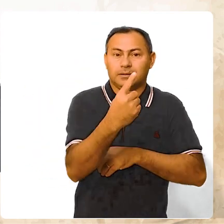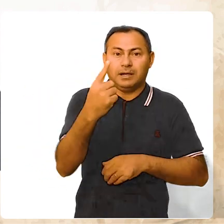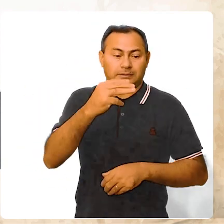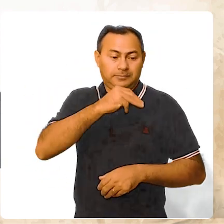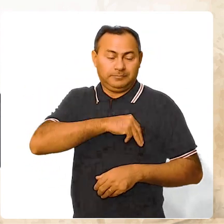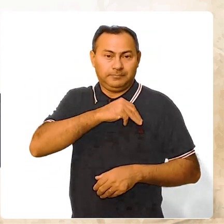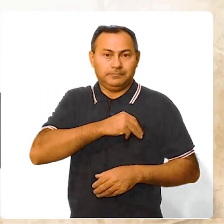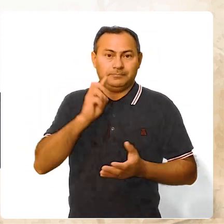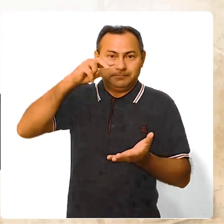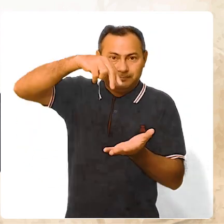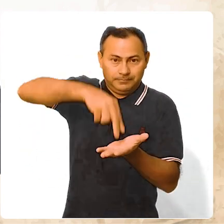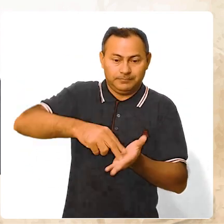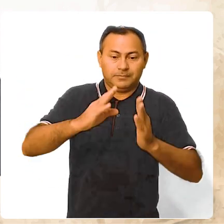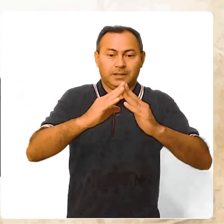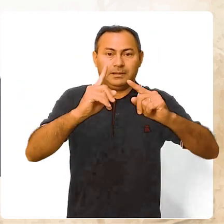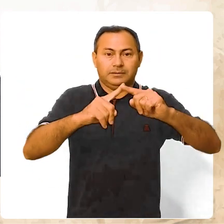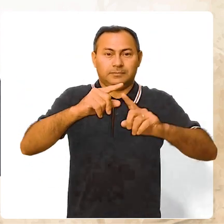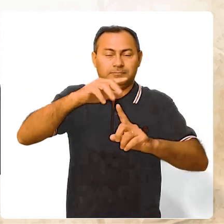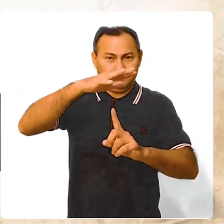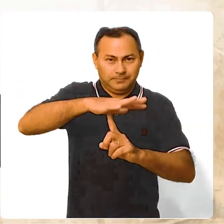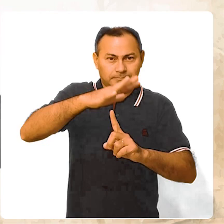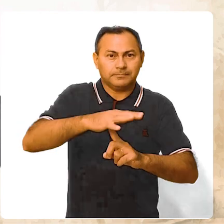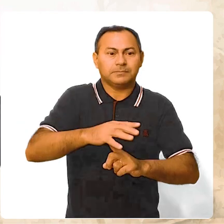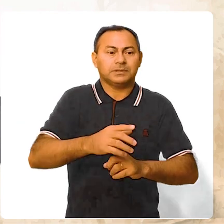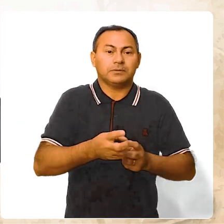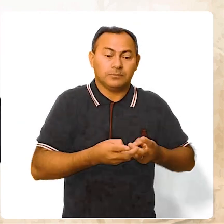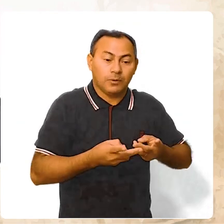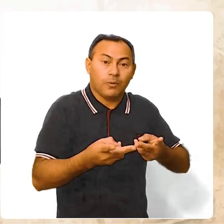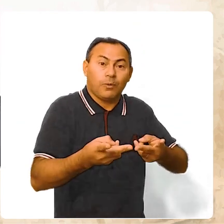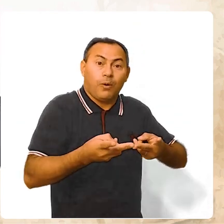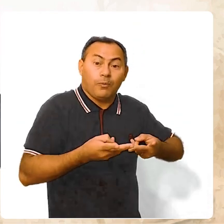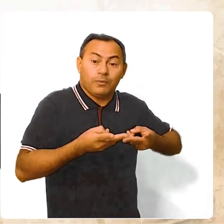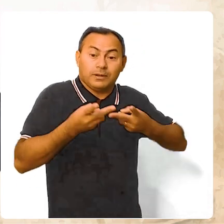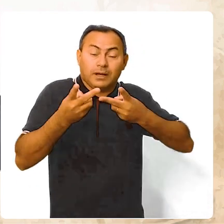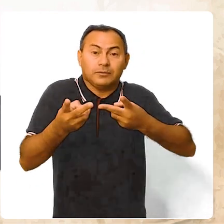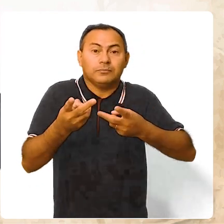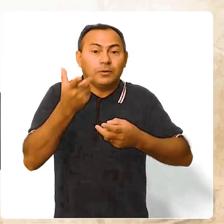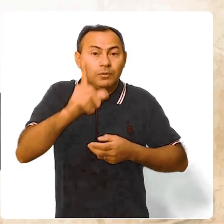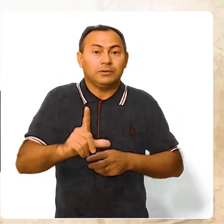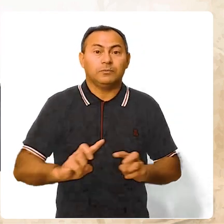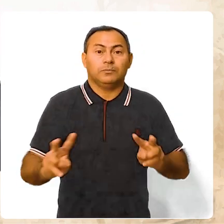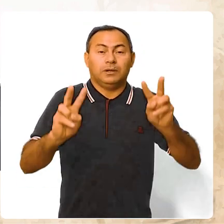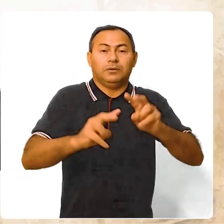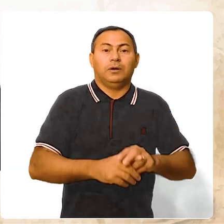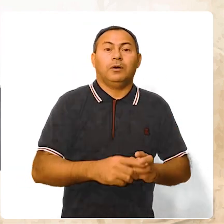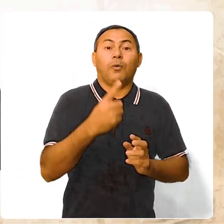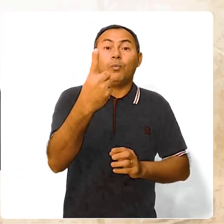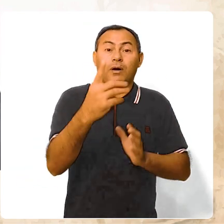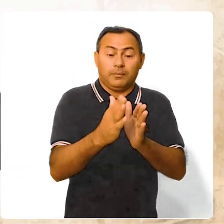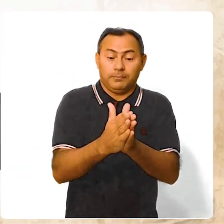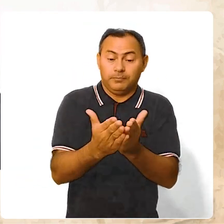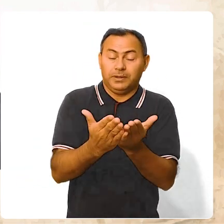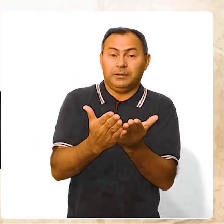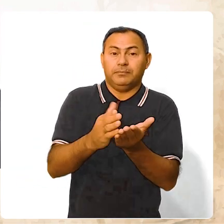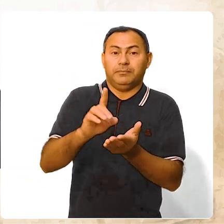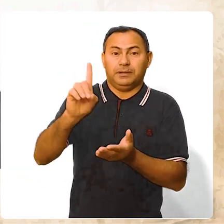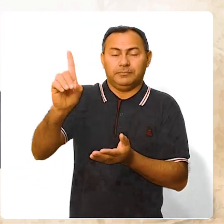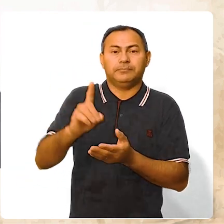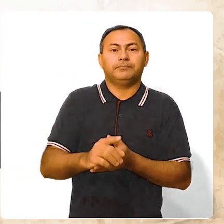ministro que atua na Igreja do Paraná está sendo convidado a conseguir o valor de uma bíblia,